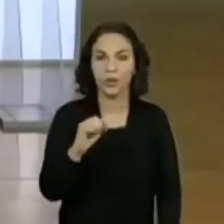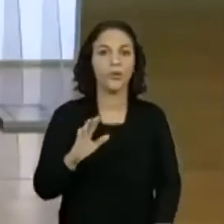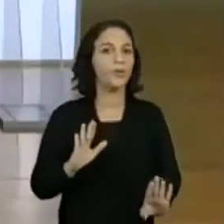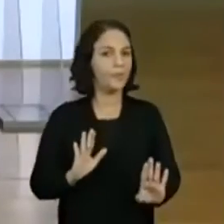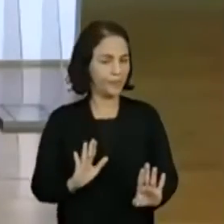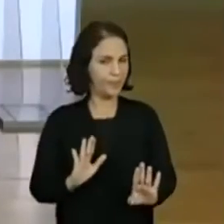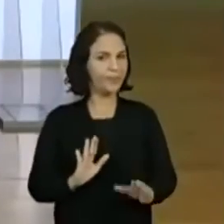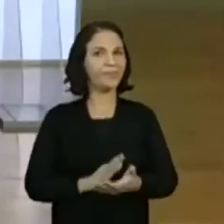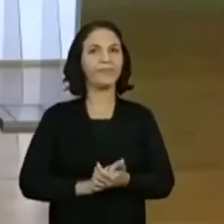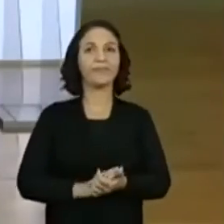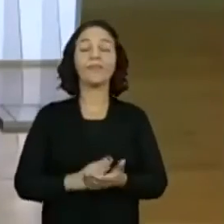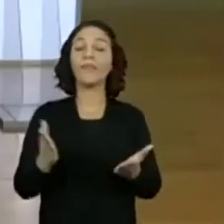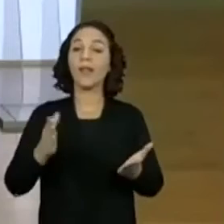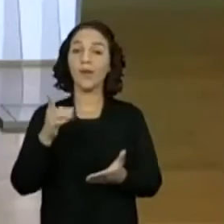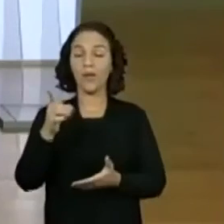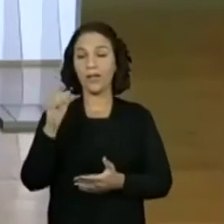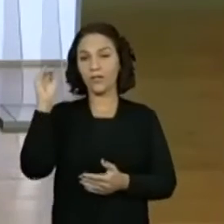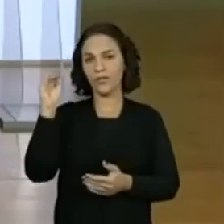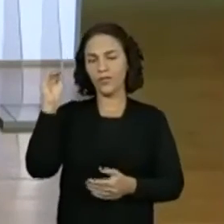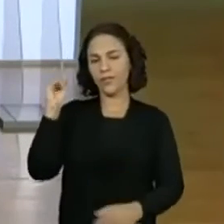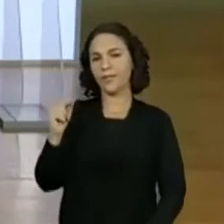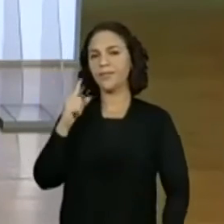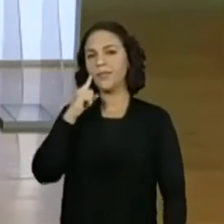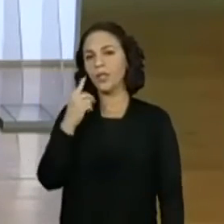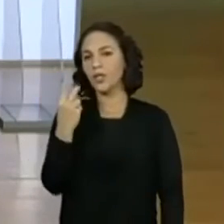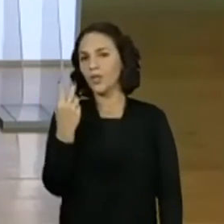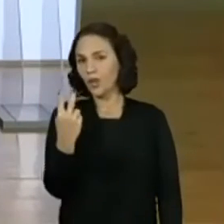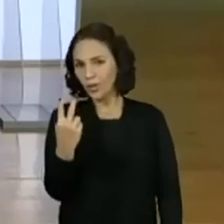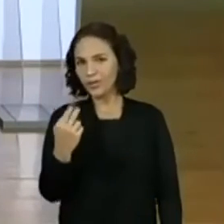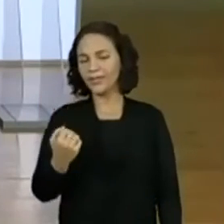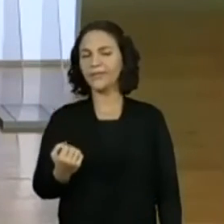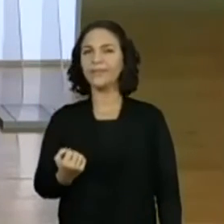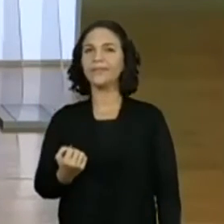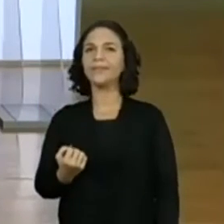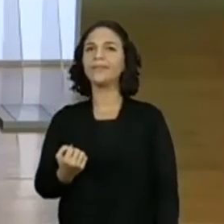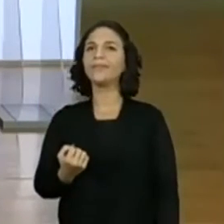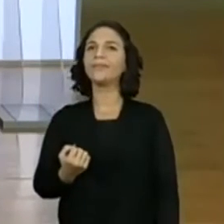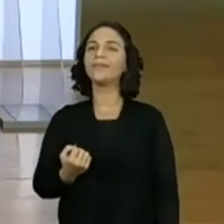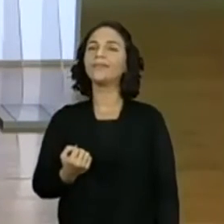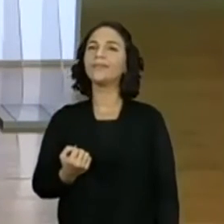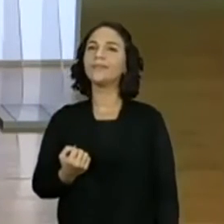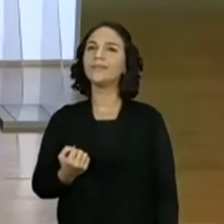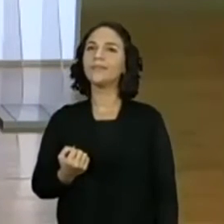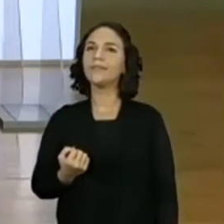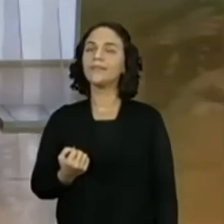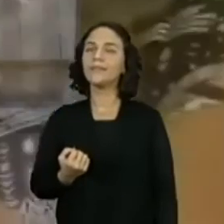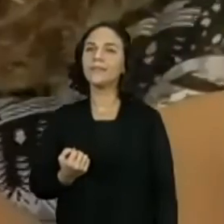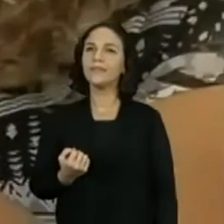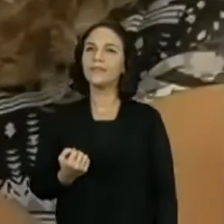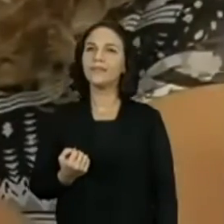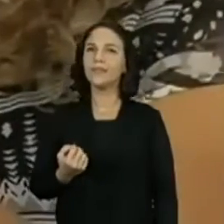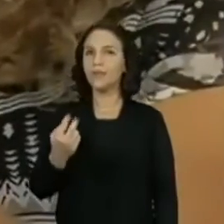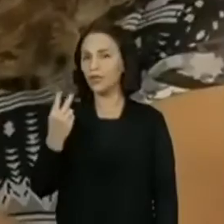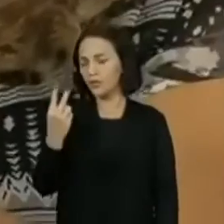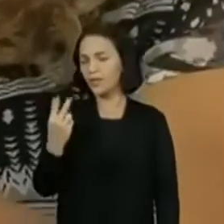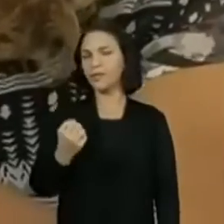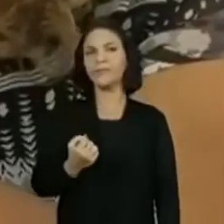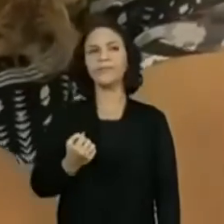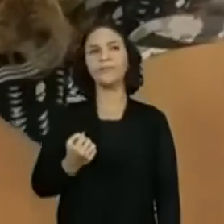eu vou contar aqui também para a câmera, Dois, rapidinho. Dois,